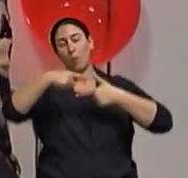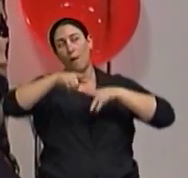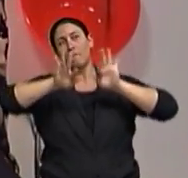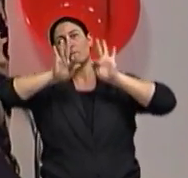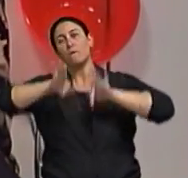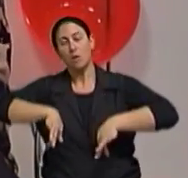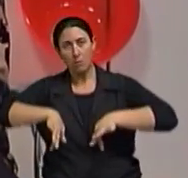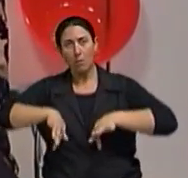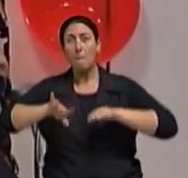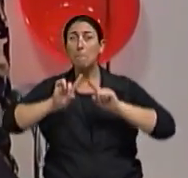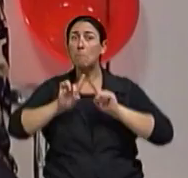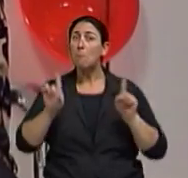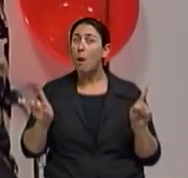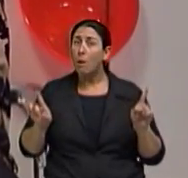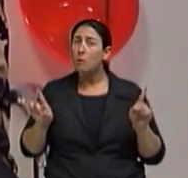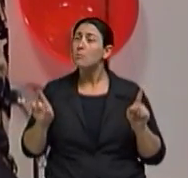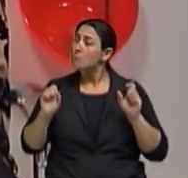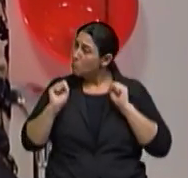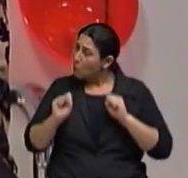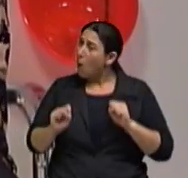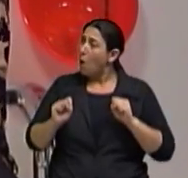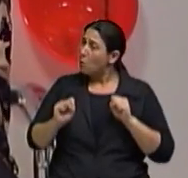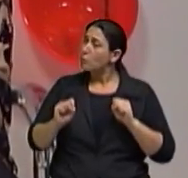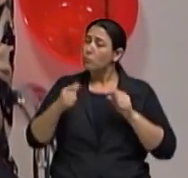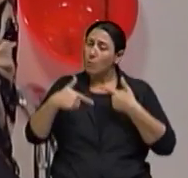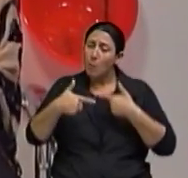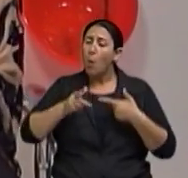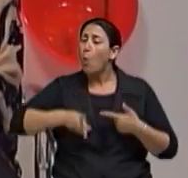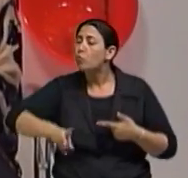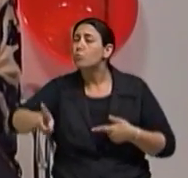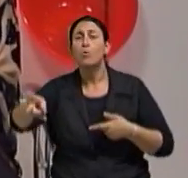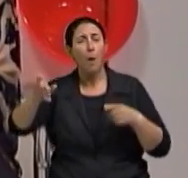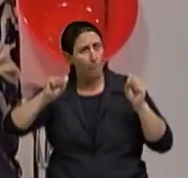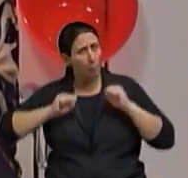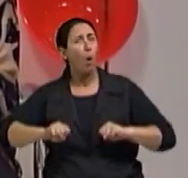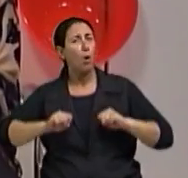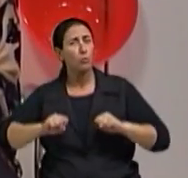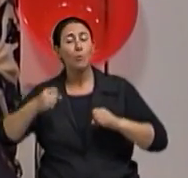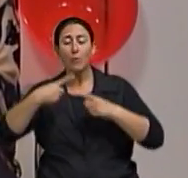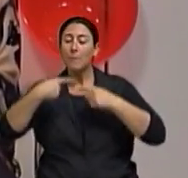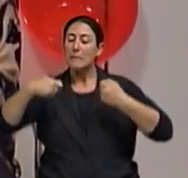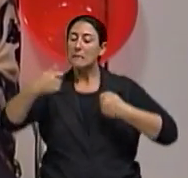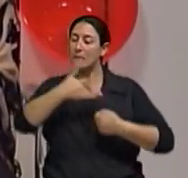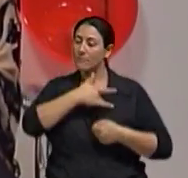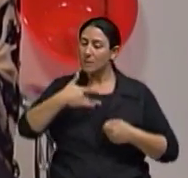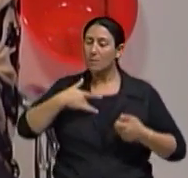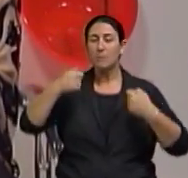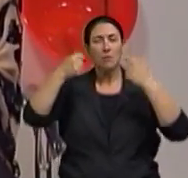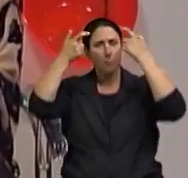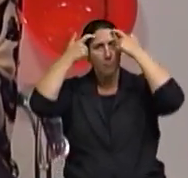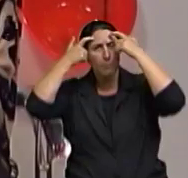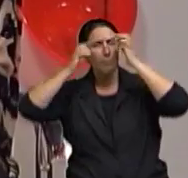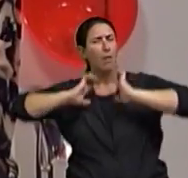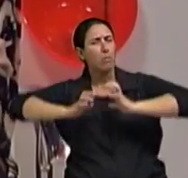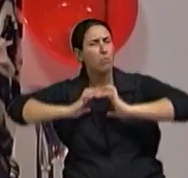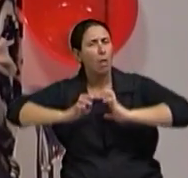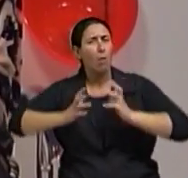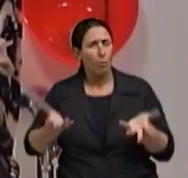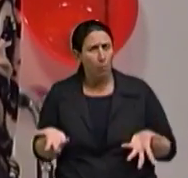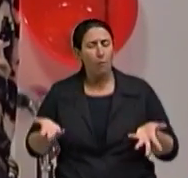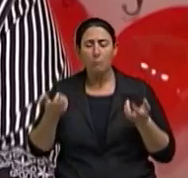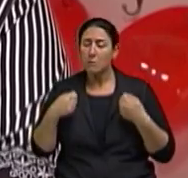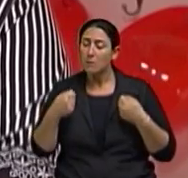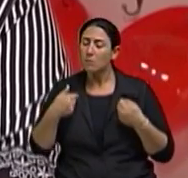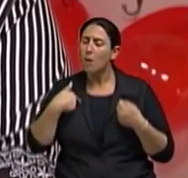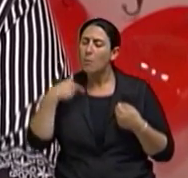mas trabalho a gente vai ter que continuar fazendo, até para a nossa saúde física e mental, é ou não é? Então, trabalhar, a gente vai ter que